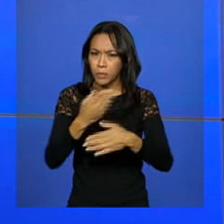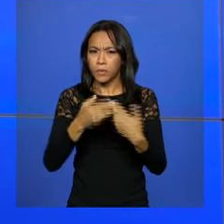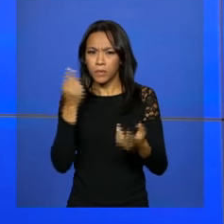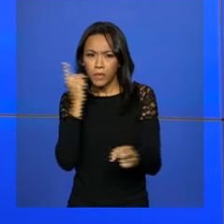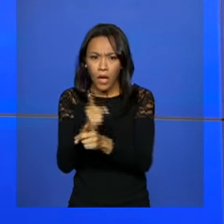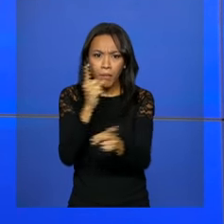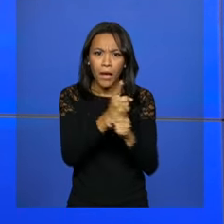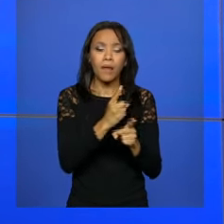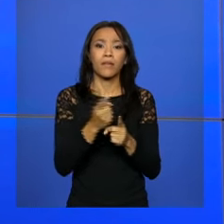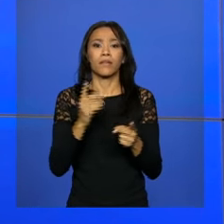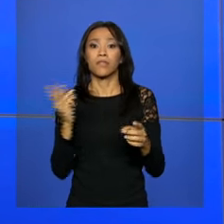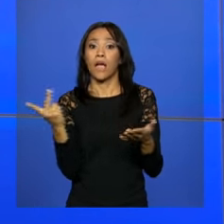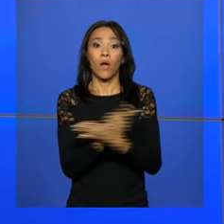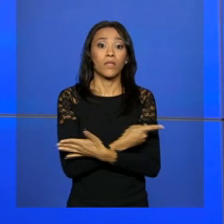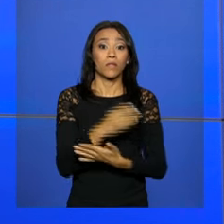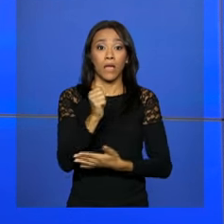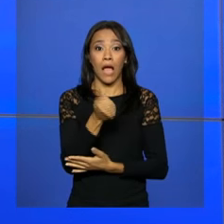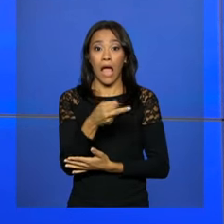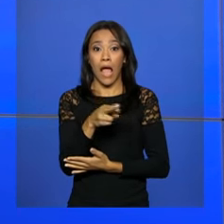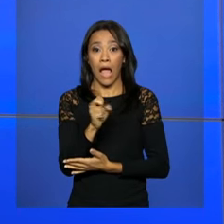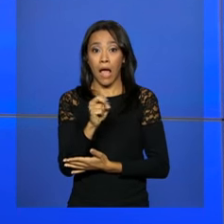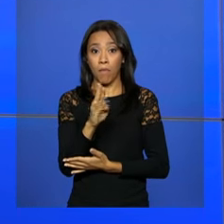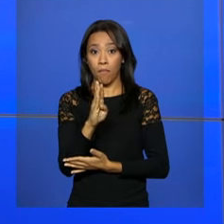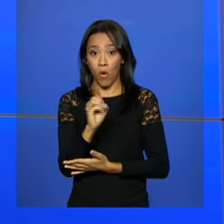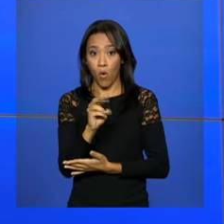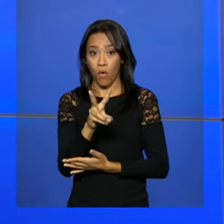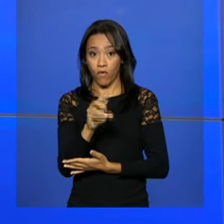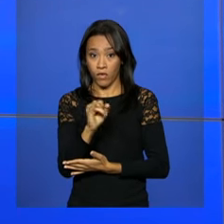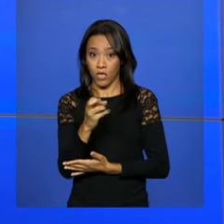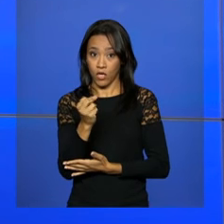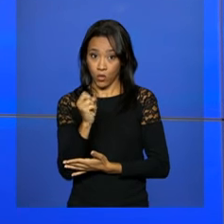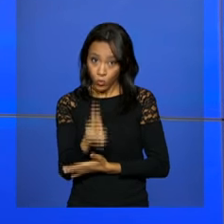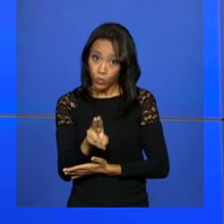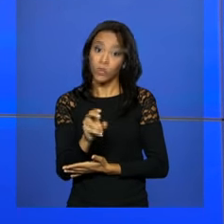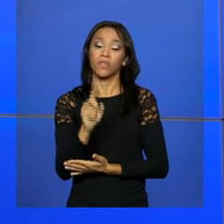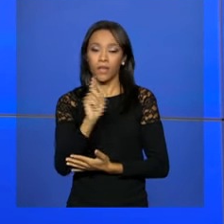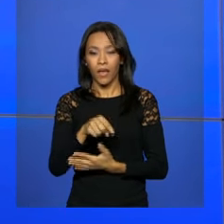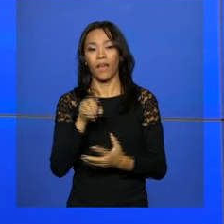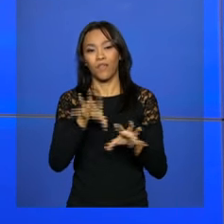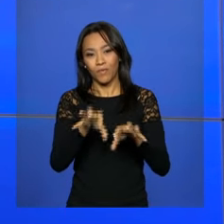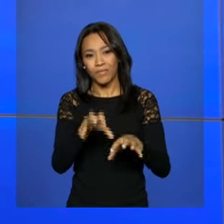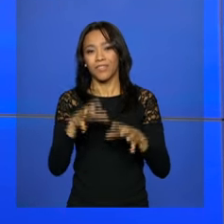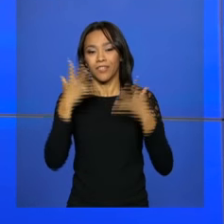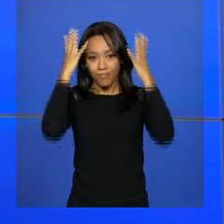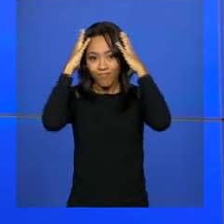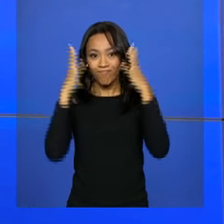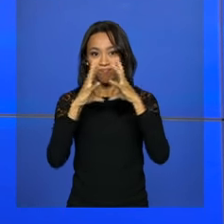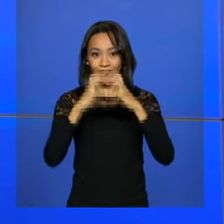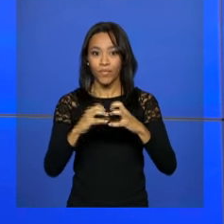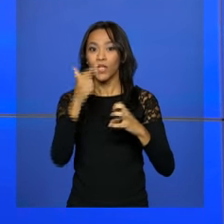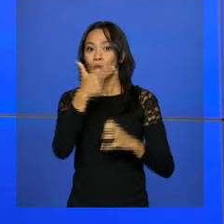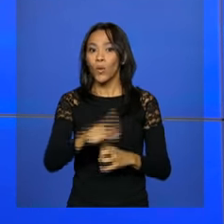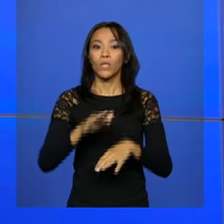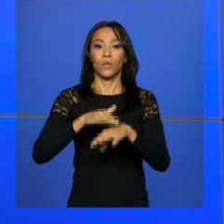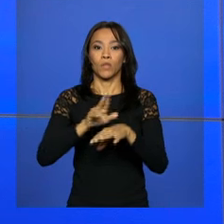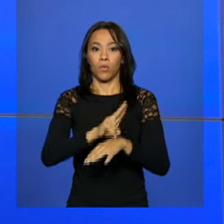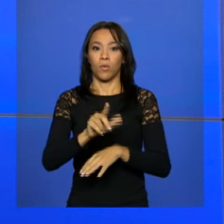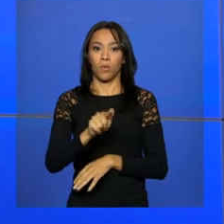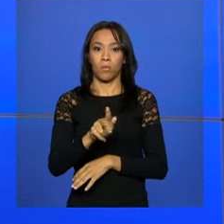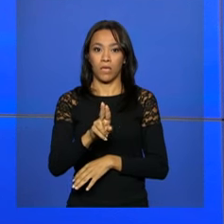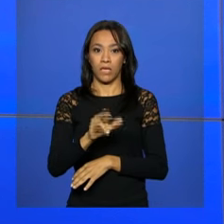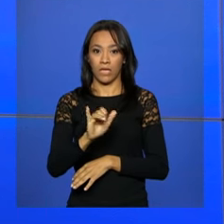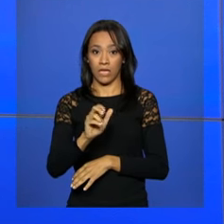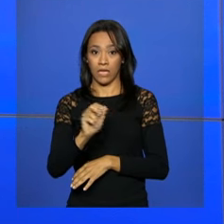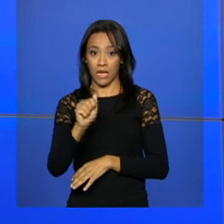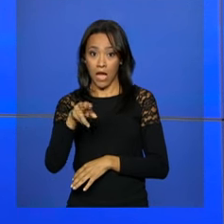infecções causadas por arbovírus relacionados aos casos de microcefalia e de Guillain-Barré. Foi acertada também,